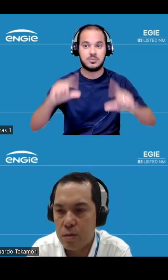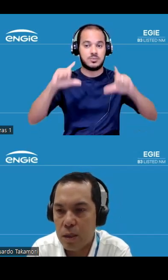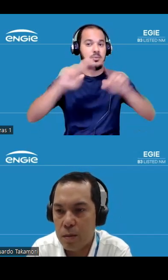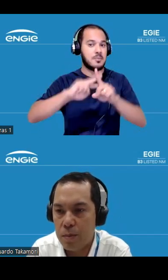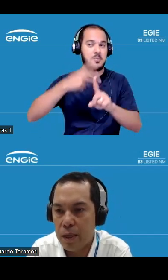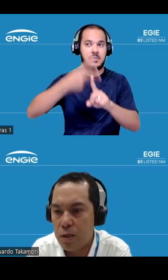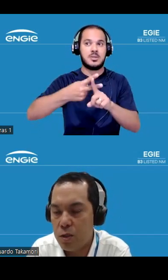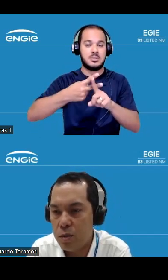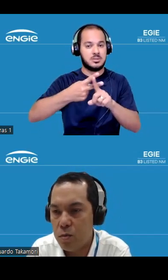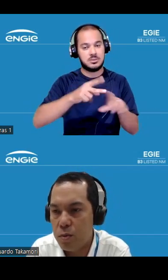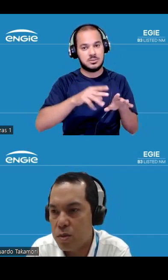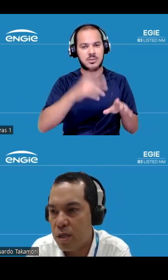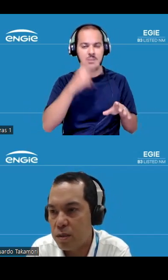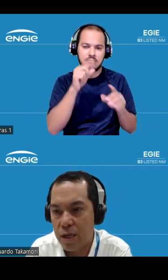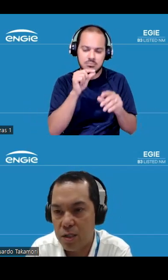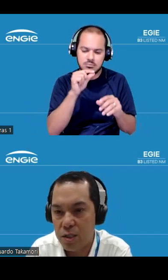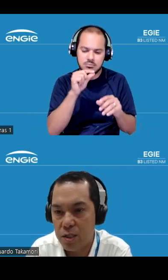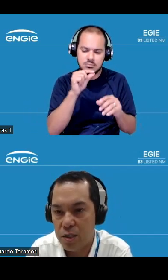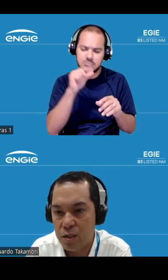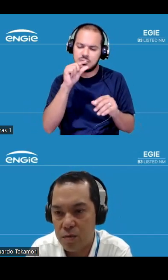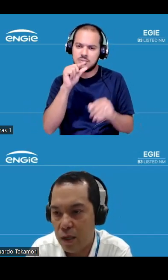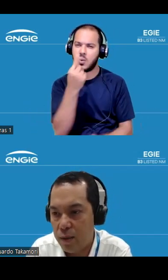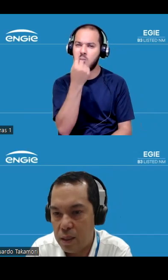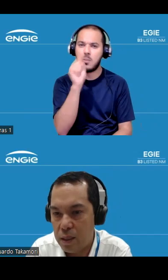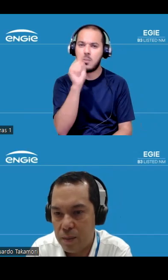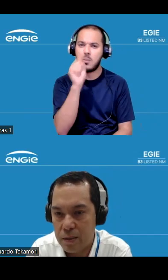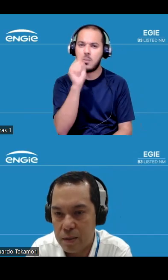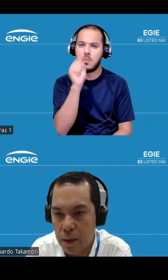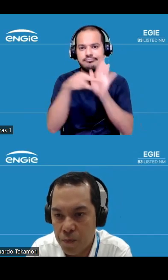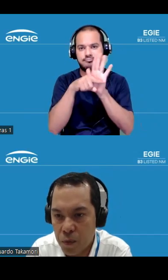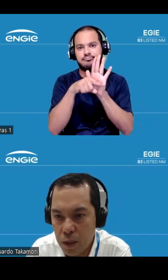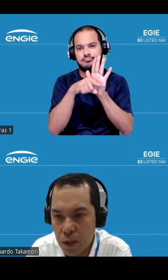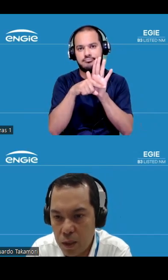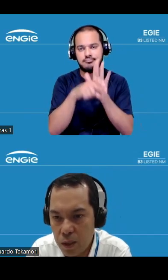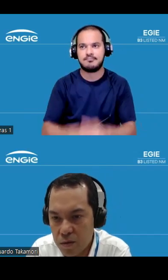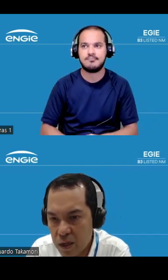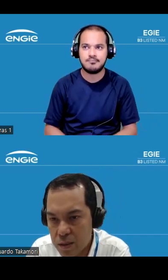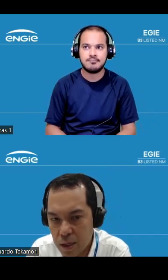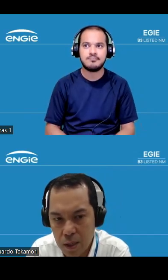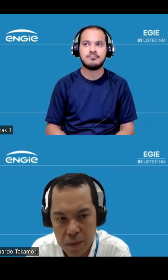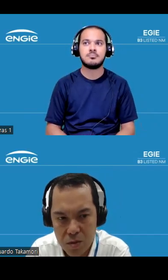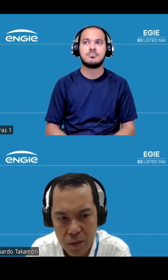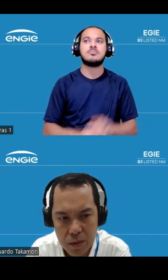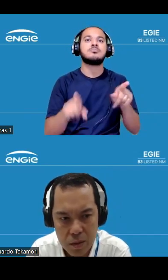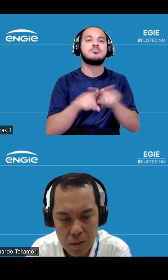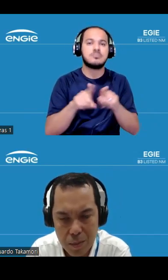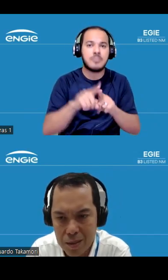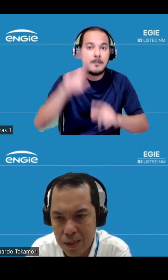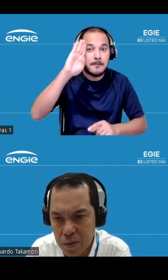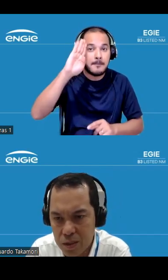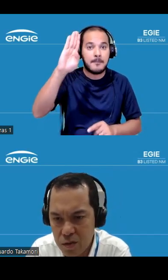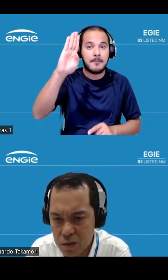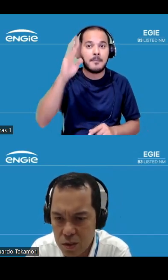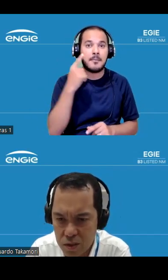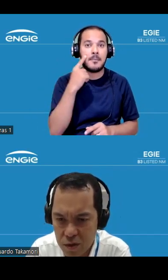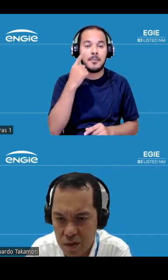variação pequena de 1.7 negativo entre trimestres e aqui vale destacar principalmente as barras